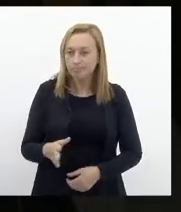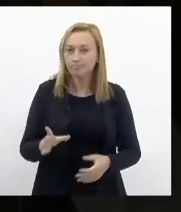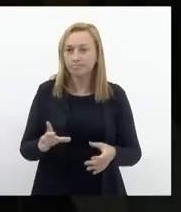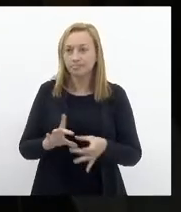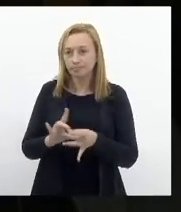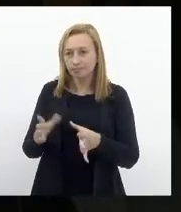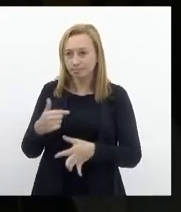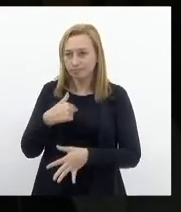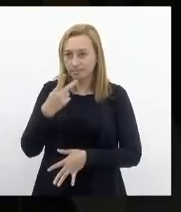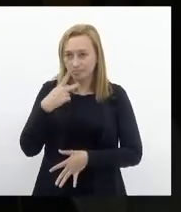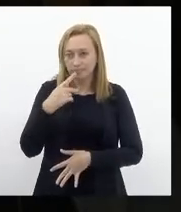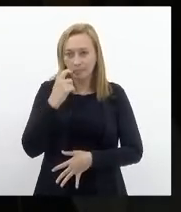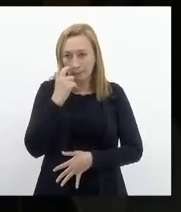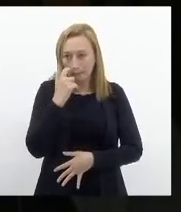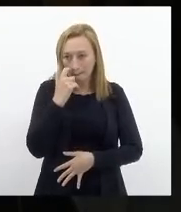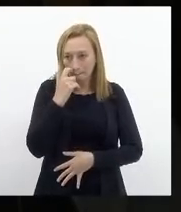falar.